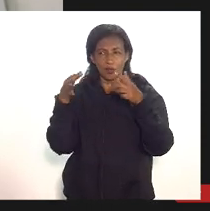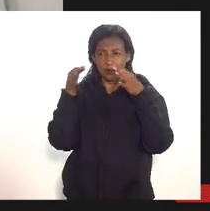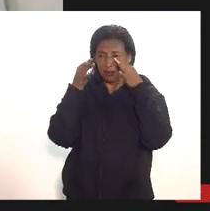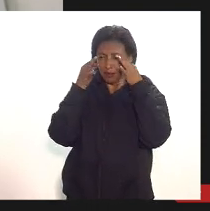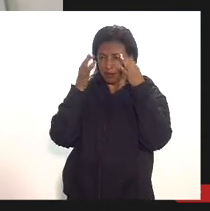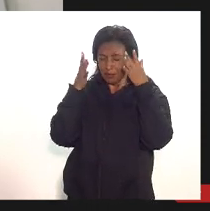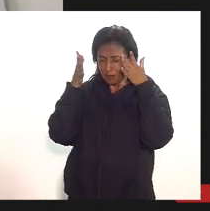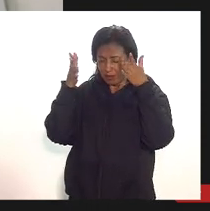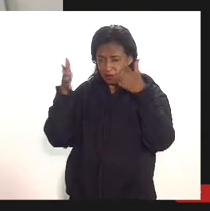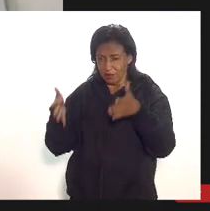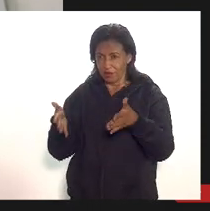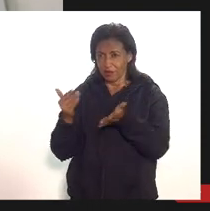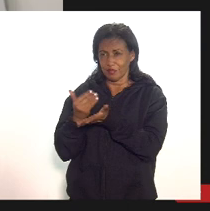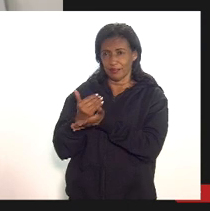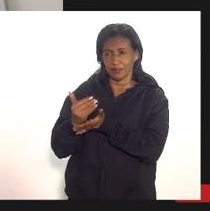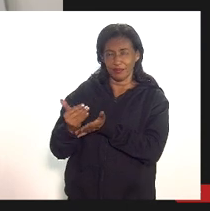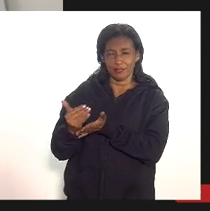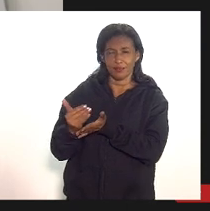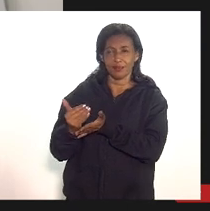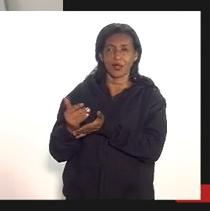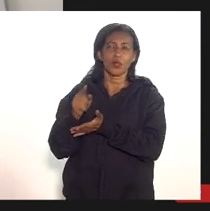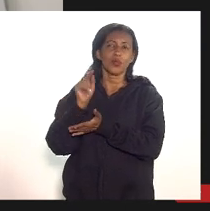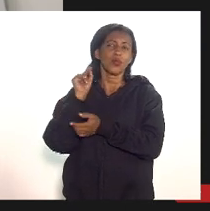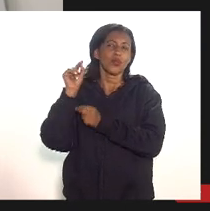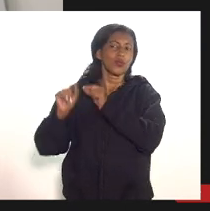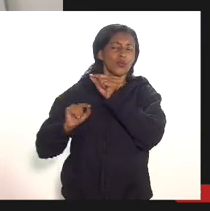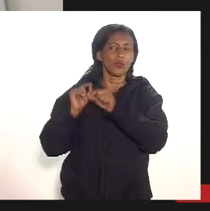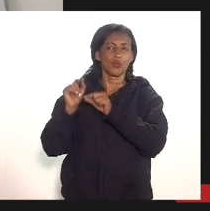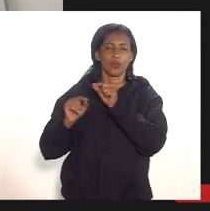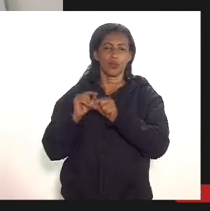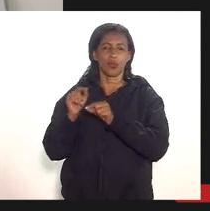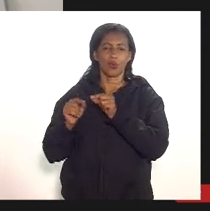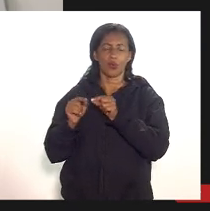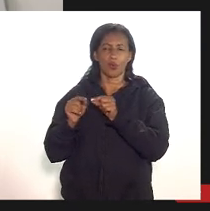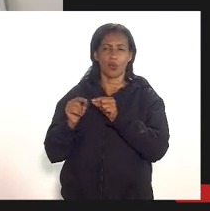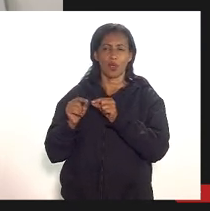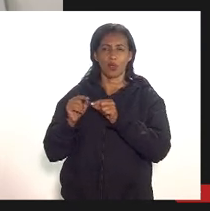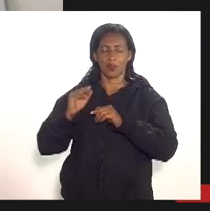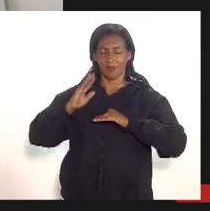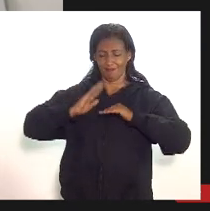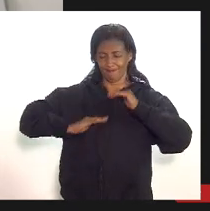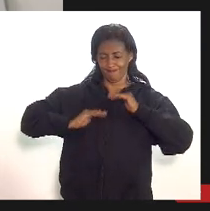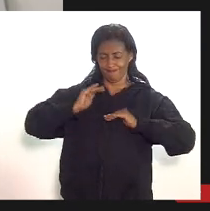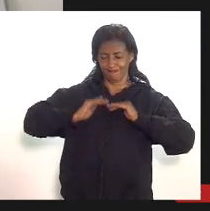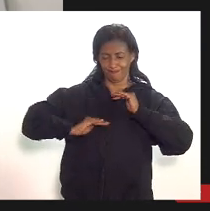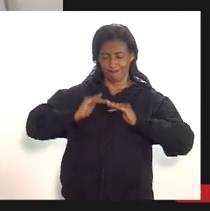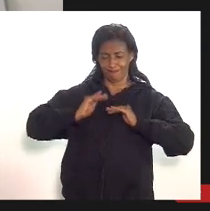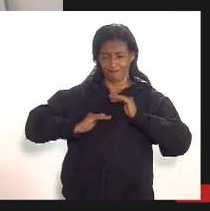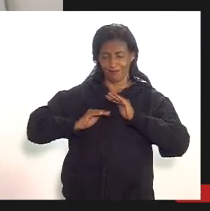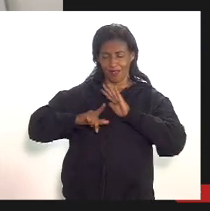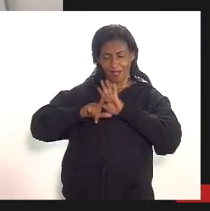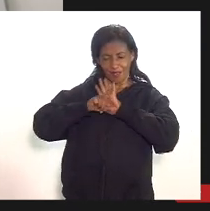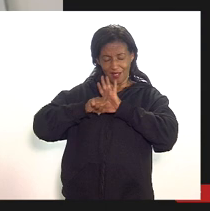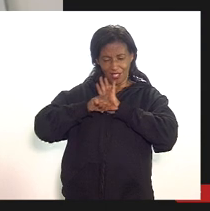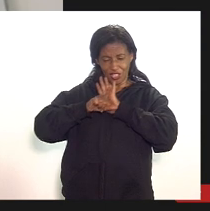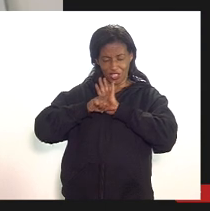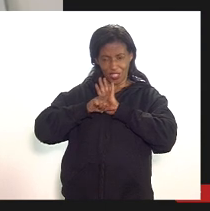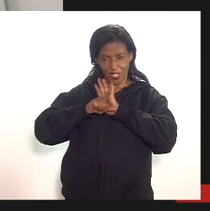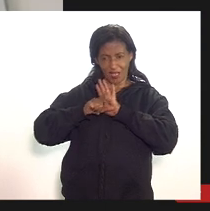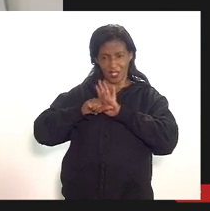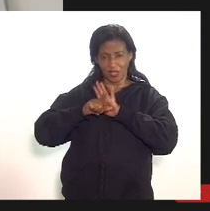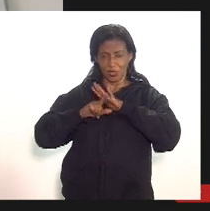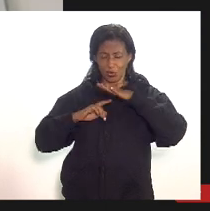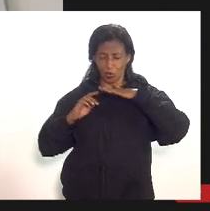logo de início foi a questão não é da competência da ANP legislar sobre essa questão